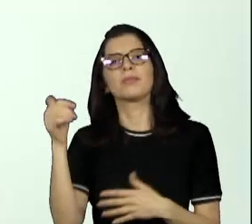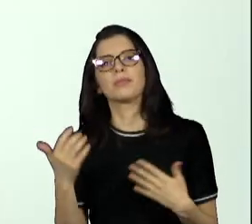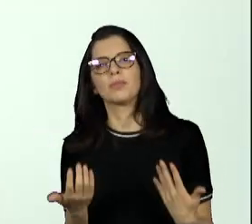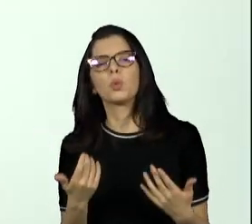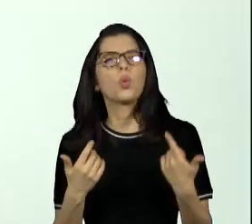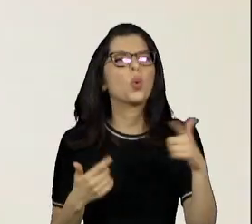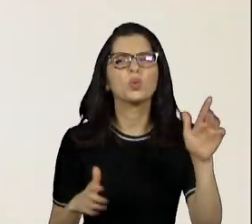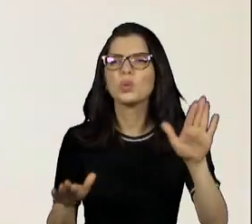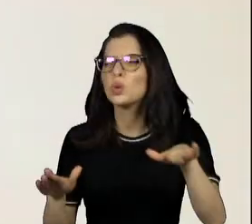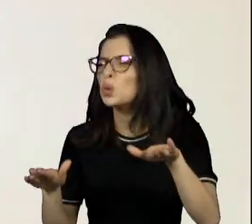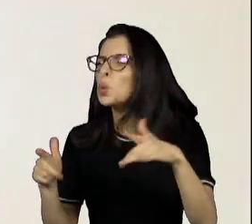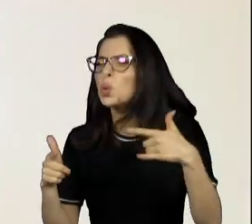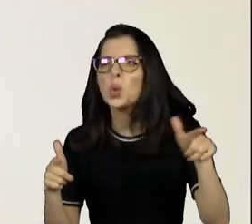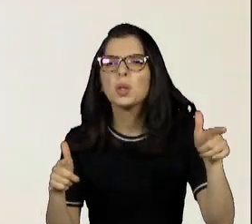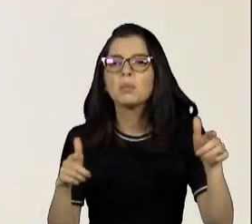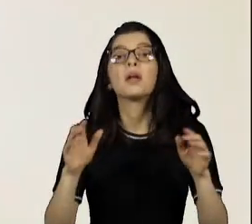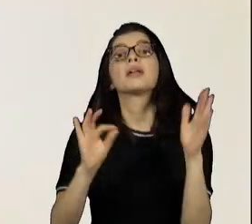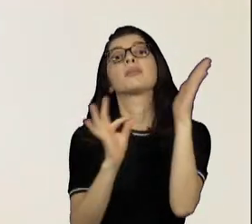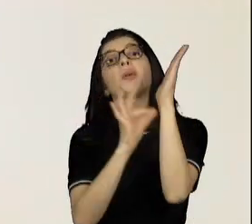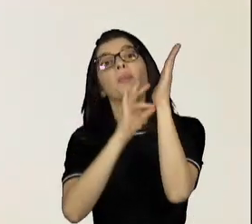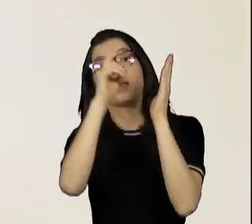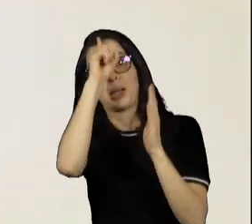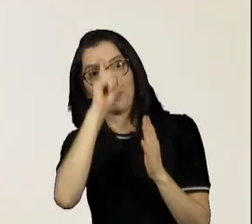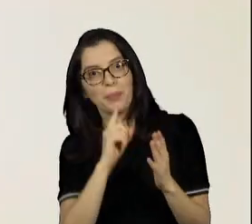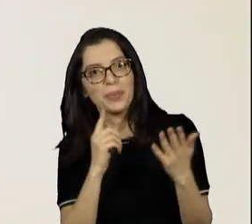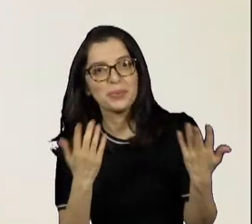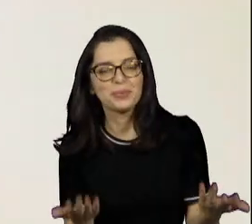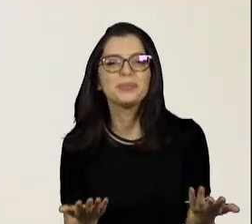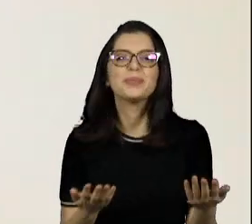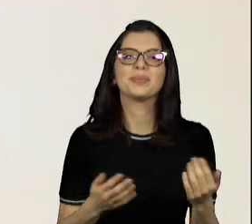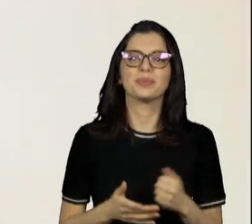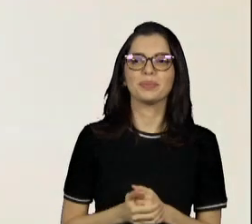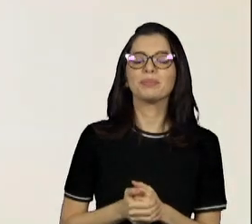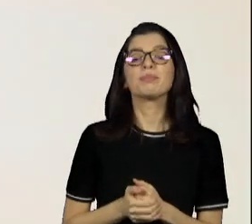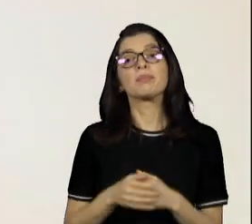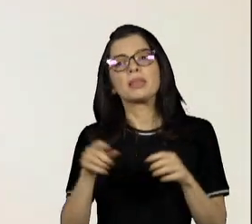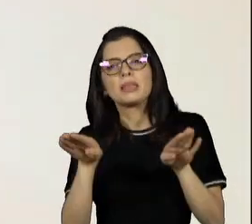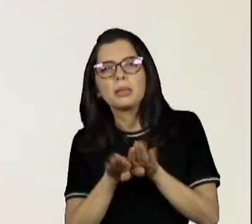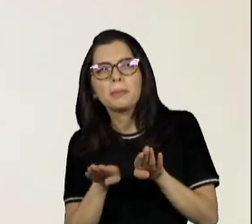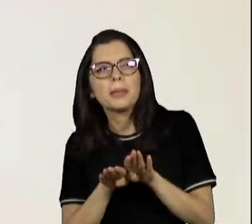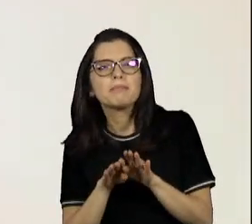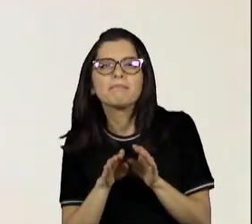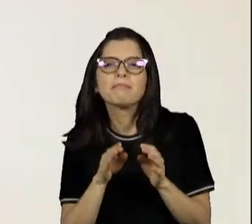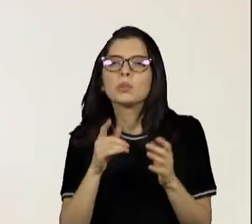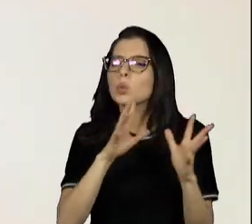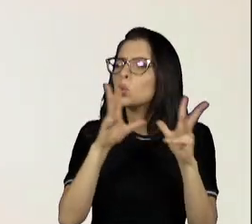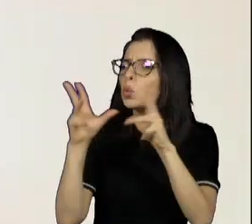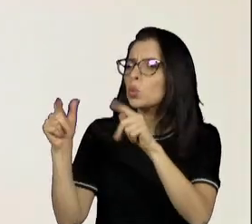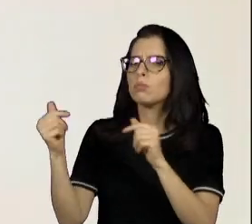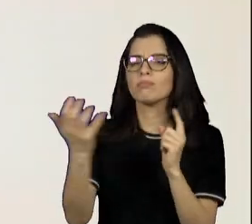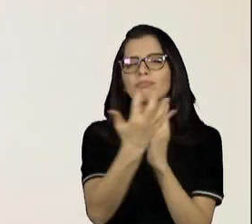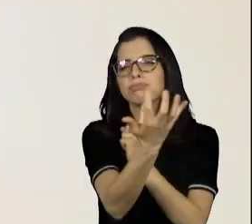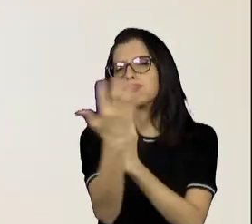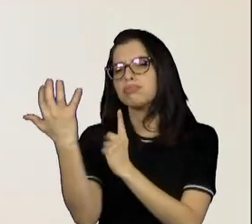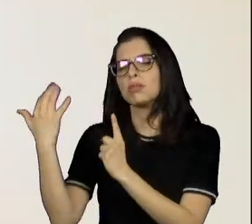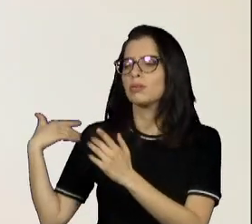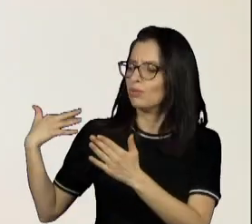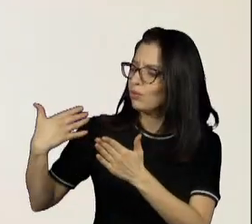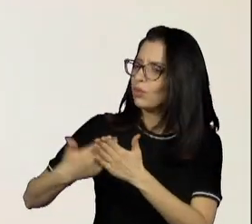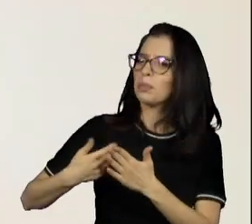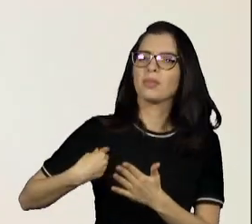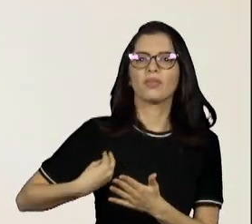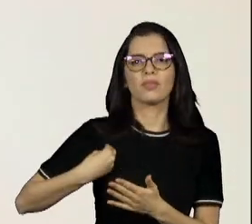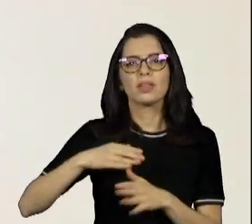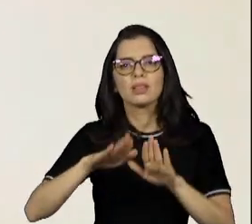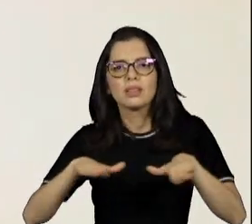qual foi o outro? Cítico Capão Amarelo, Vila Sésamo, Castelo Rá-Tim-Bum, fez parte muito da minha infância e da minha adolescência.